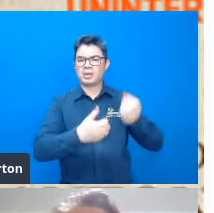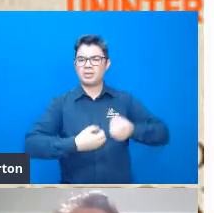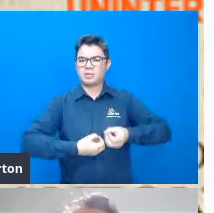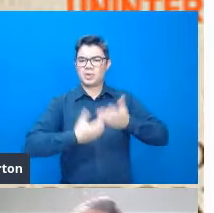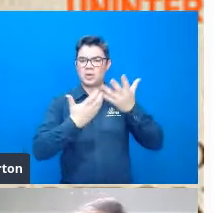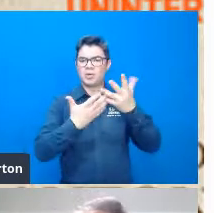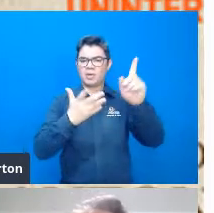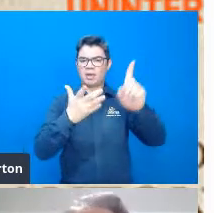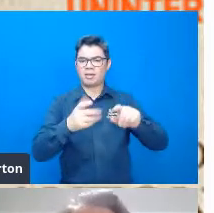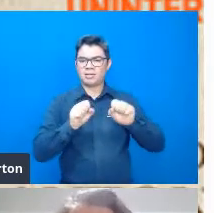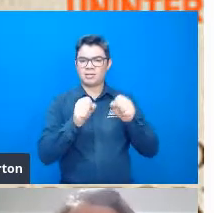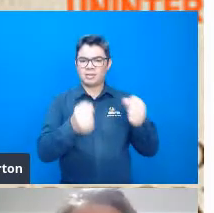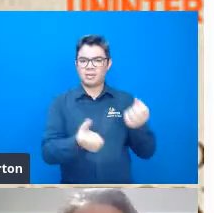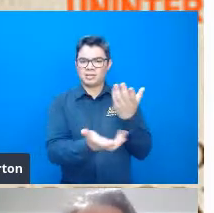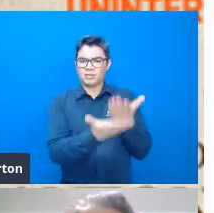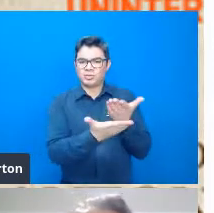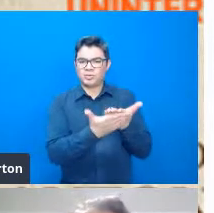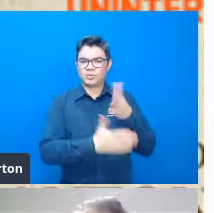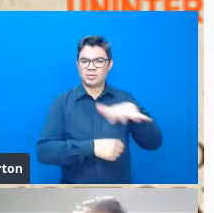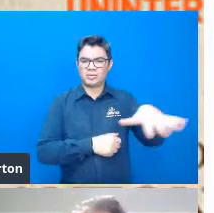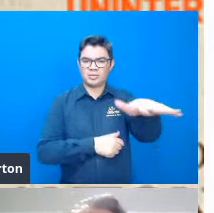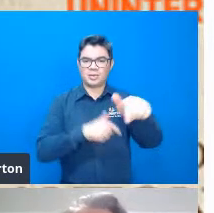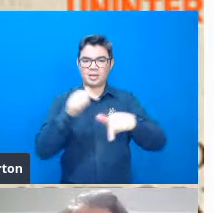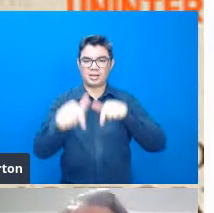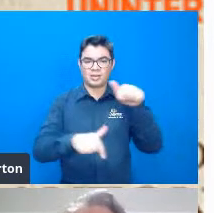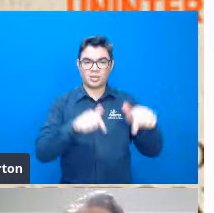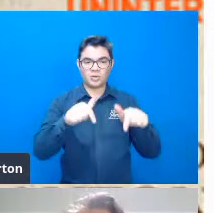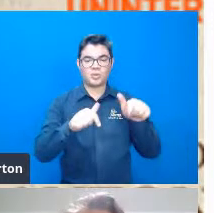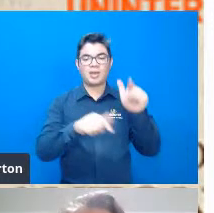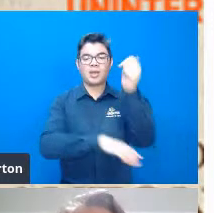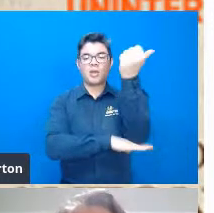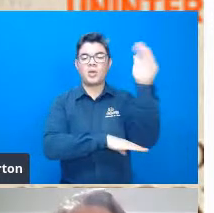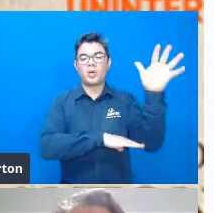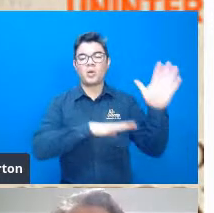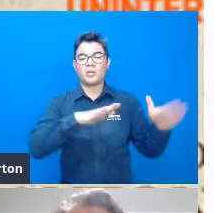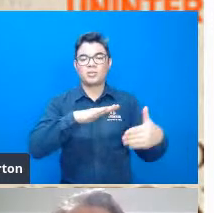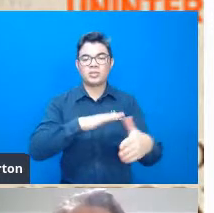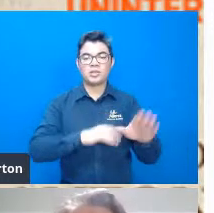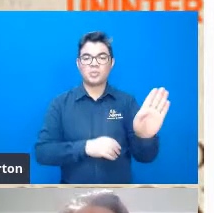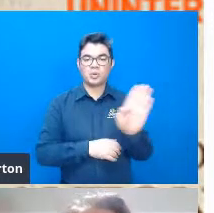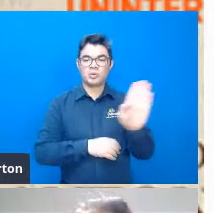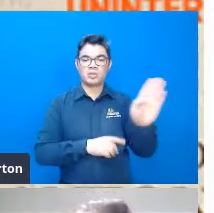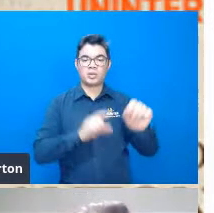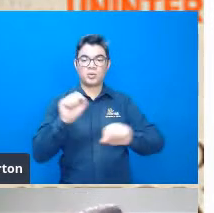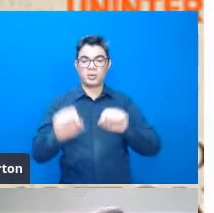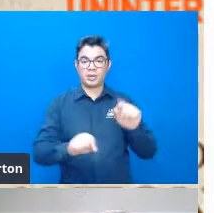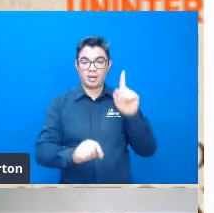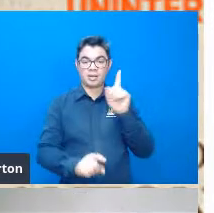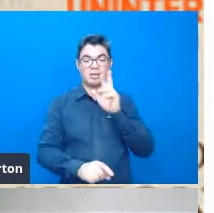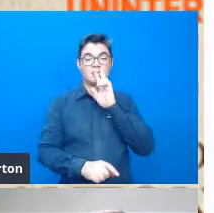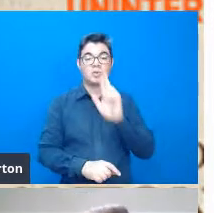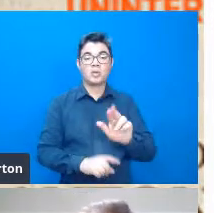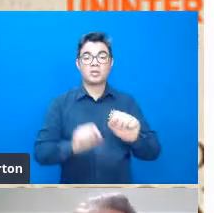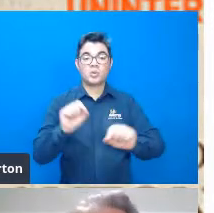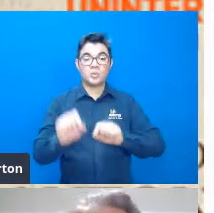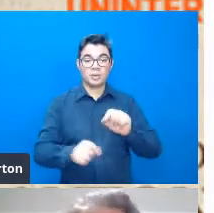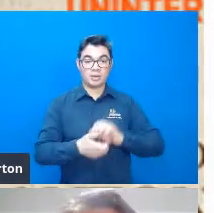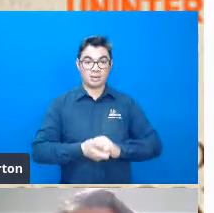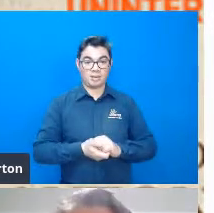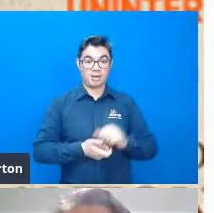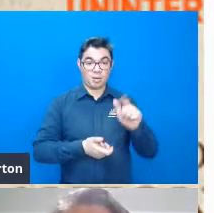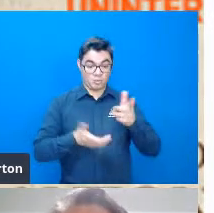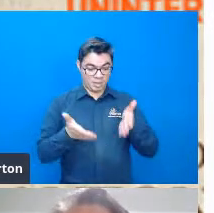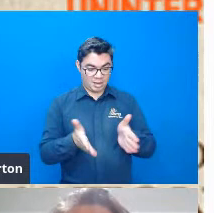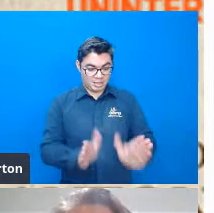ele para se dedicar ao seu campo de trabalho, ou seja, a ecologia e a biologia, né, e a resposta dele foi essa, que na pequena cidade